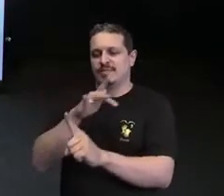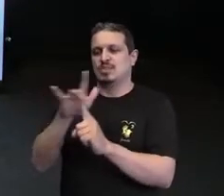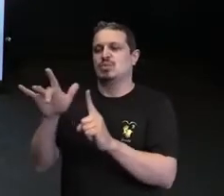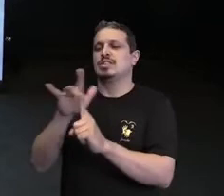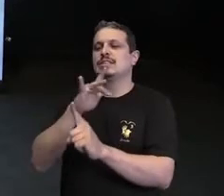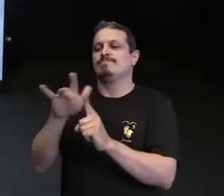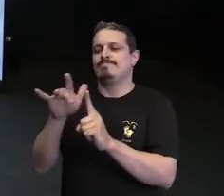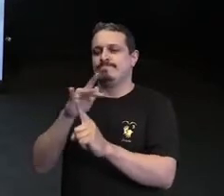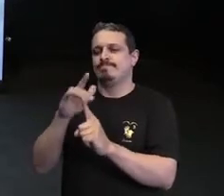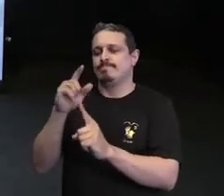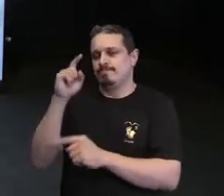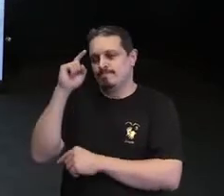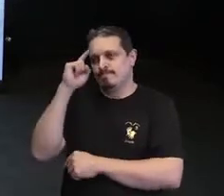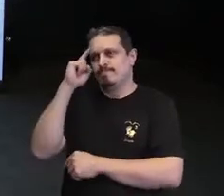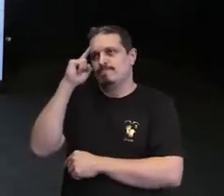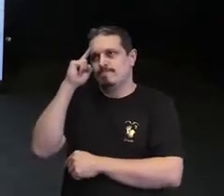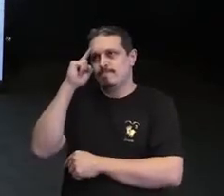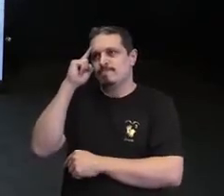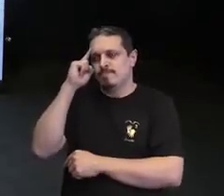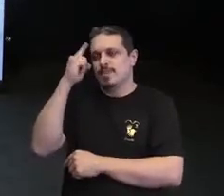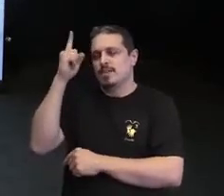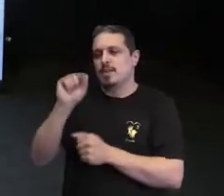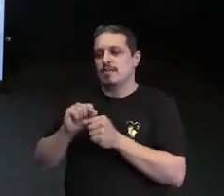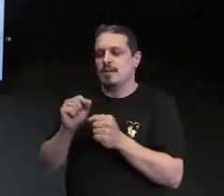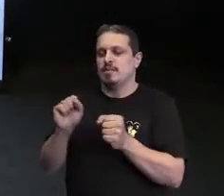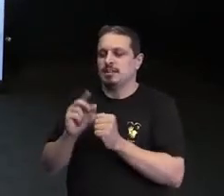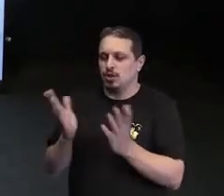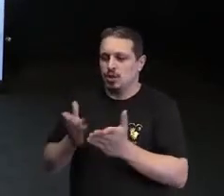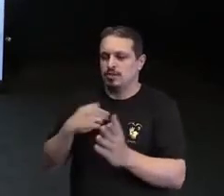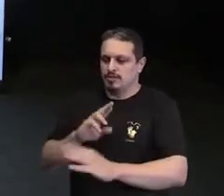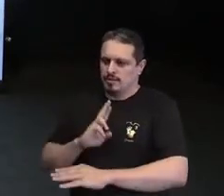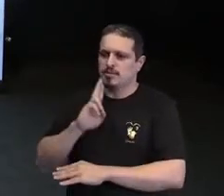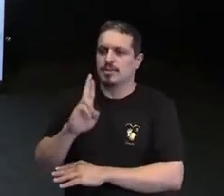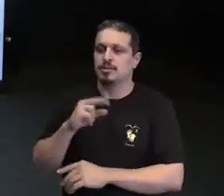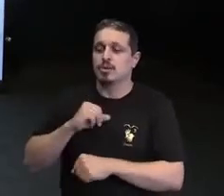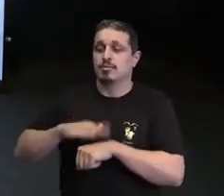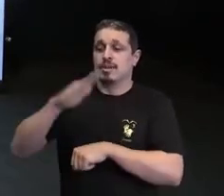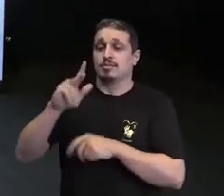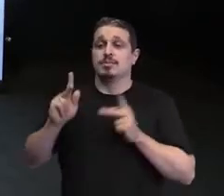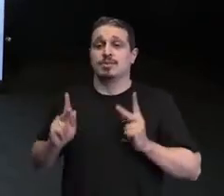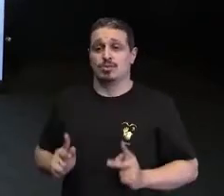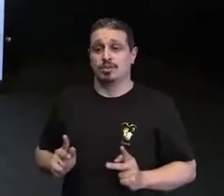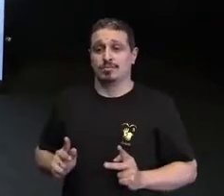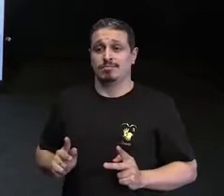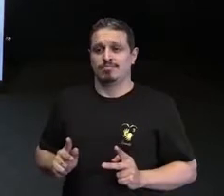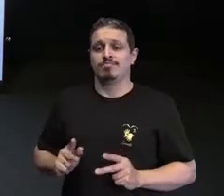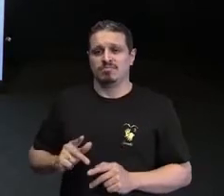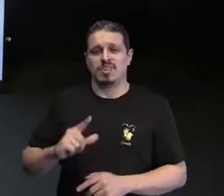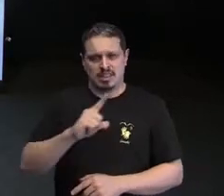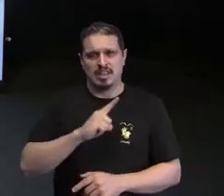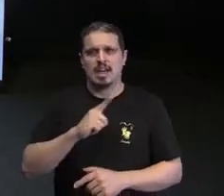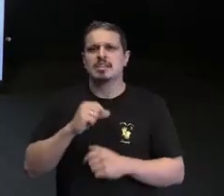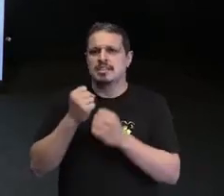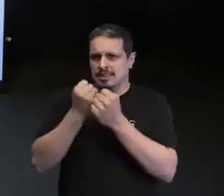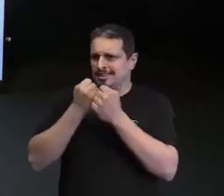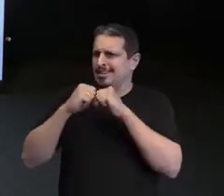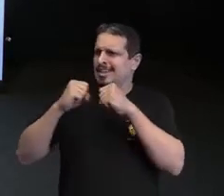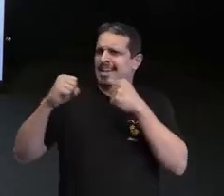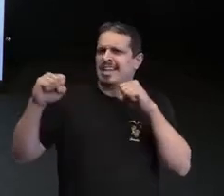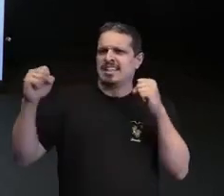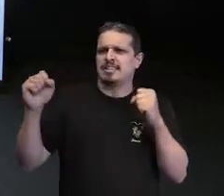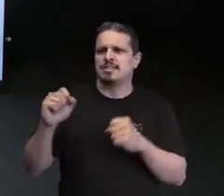momento foi representar mais pessoas. E é impossível, na perspectiva do pediatra,